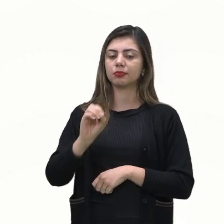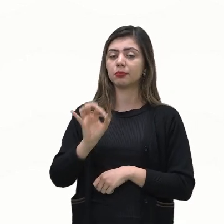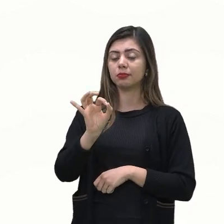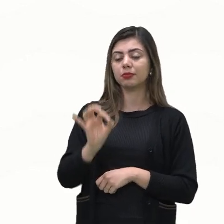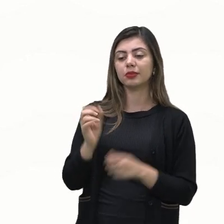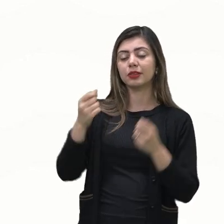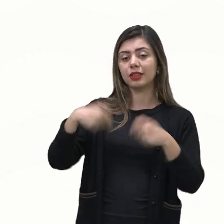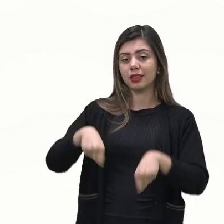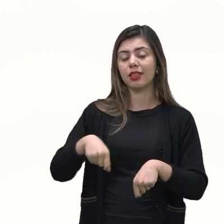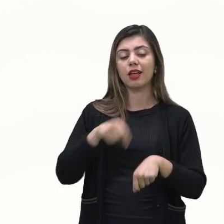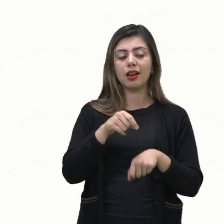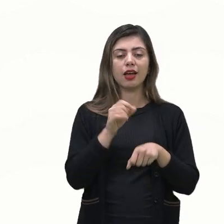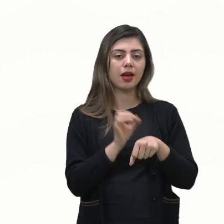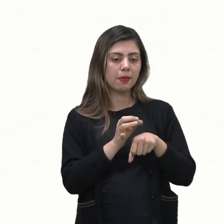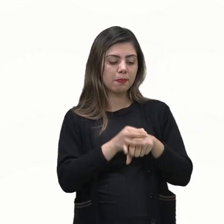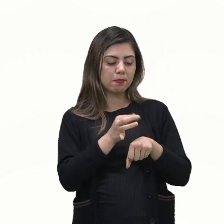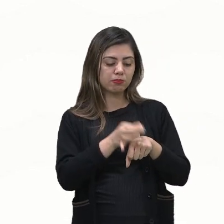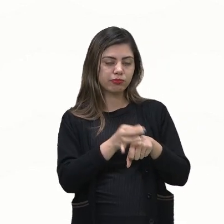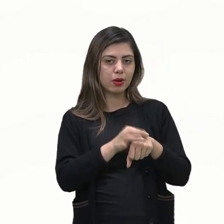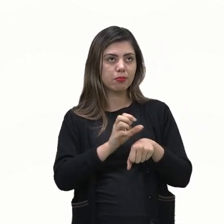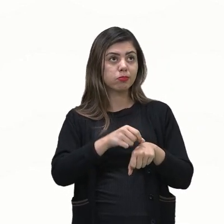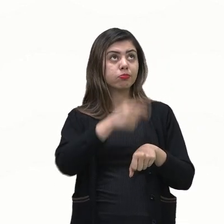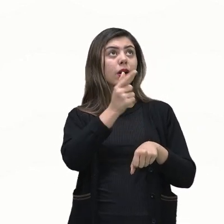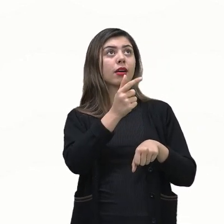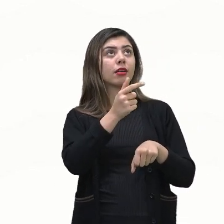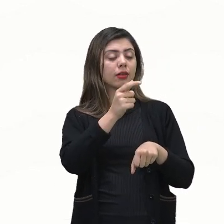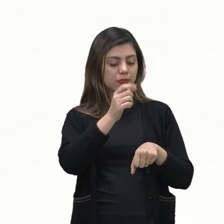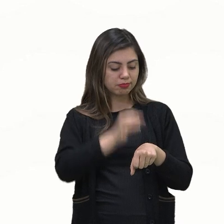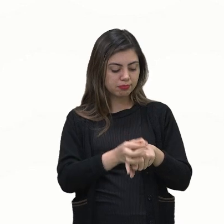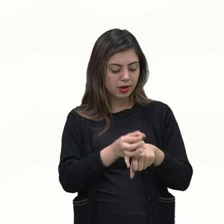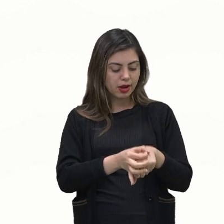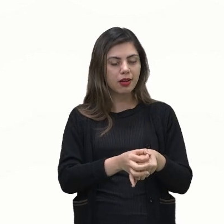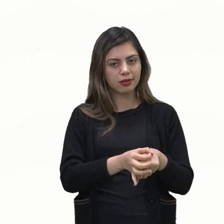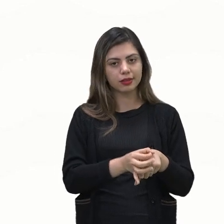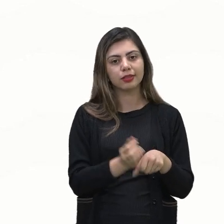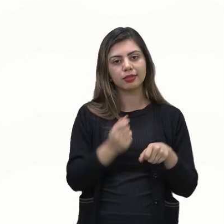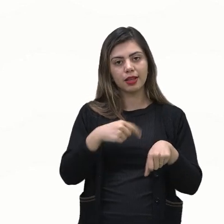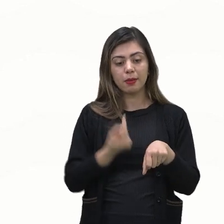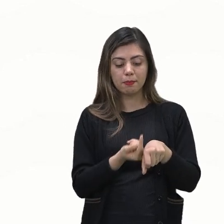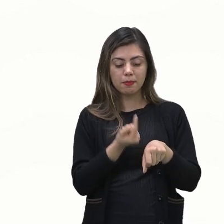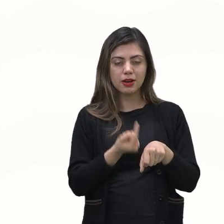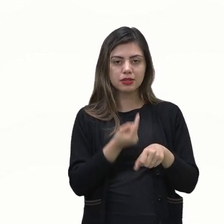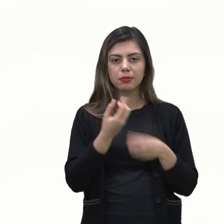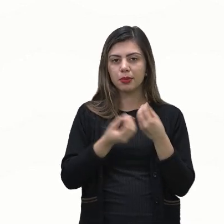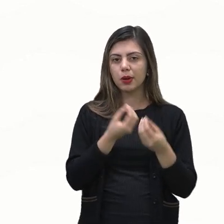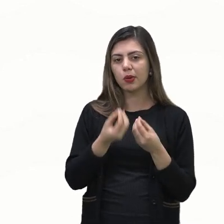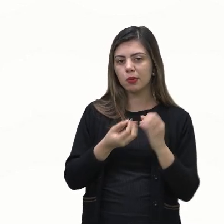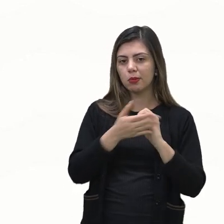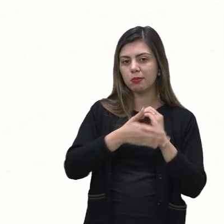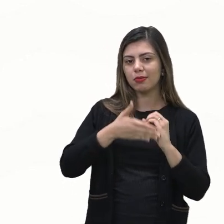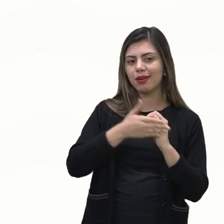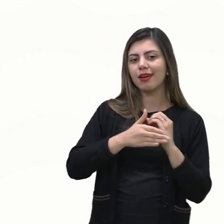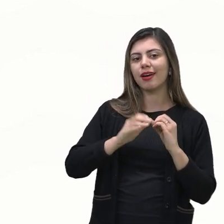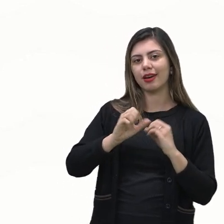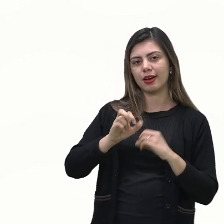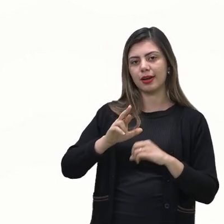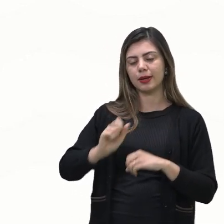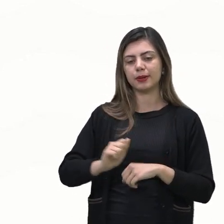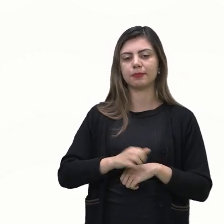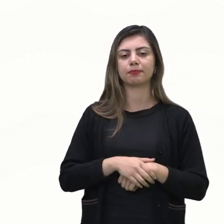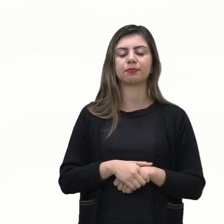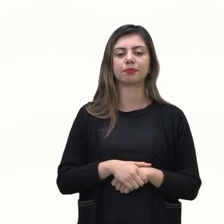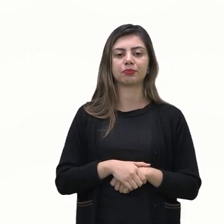chance também de ao lançar uma moeda na face voltada para cima aparecer cara